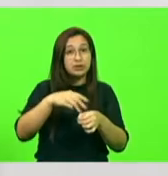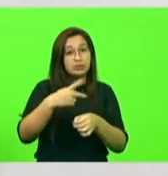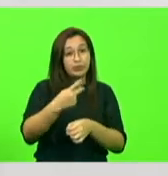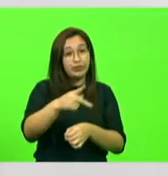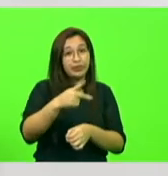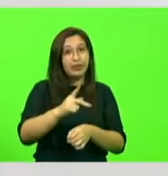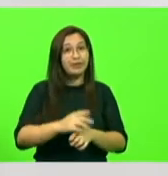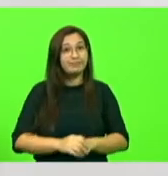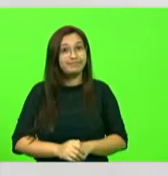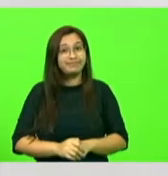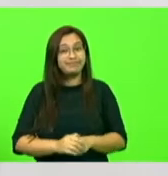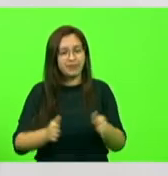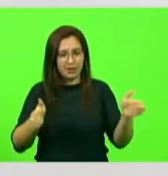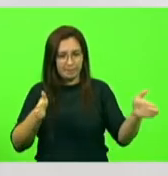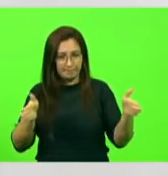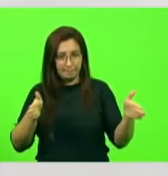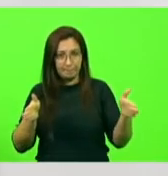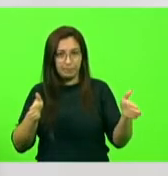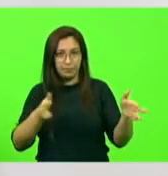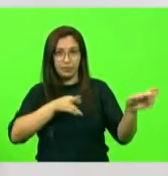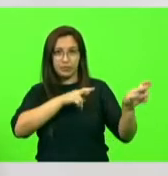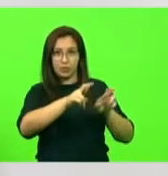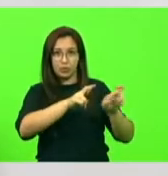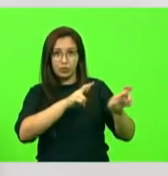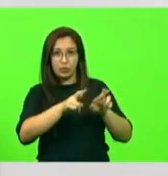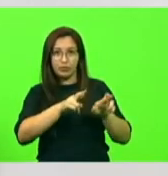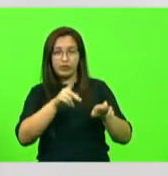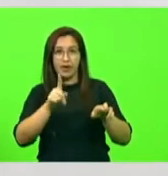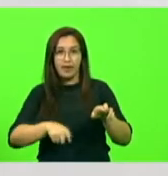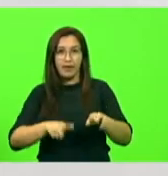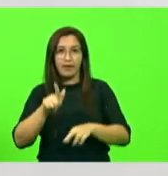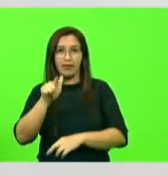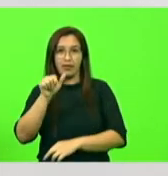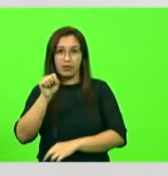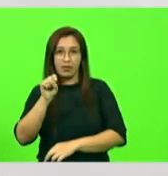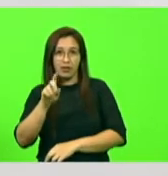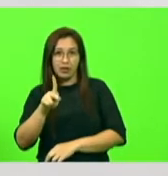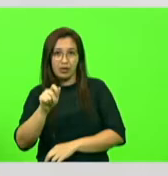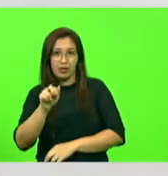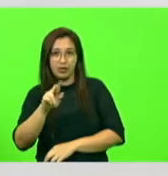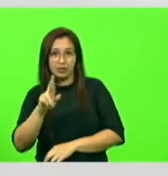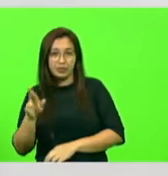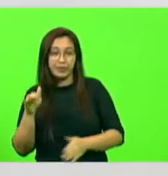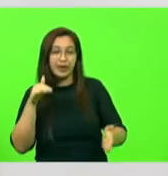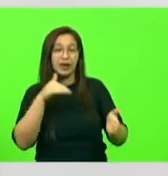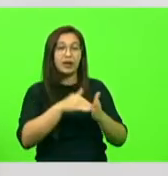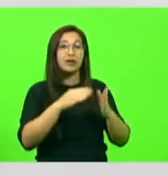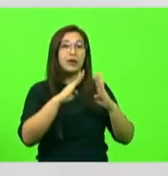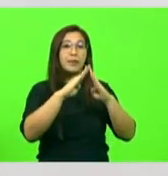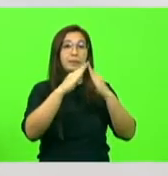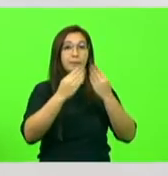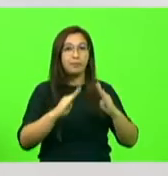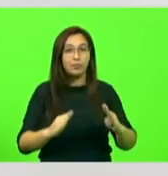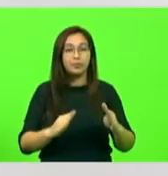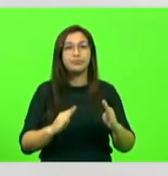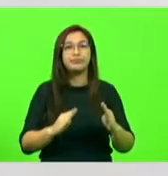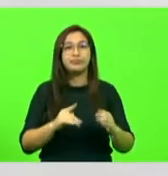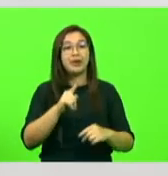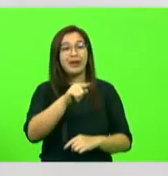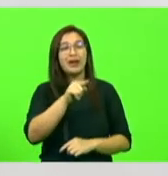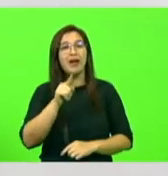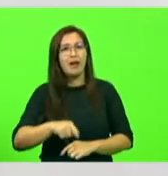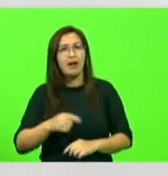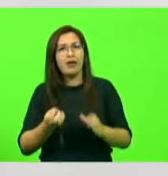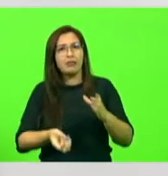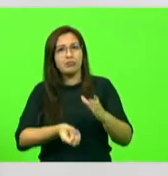E esse trecho, e essa rodovia, ela liga Gaspar e Brusque, é uma região extremamente produtiva. Eu moro